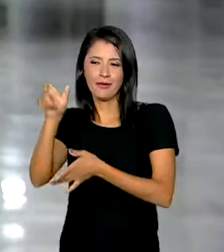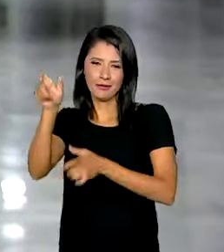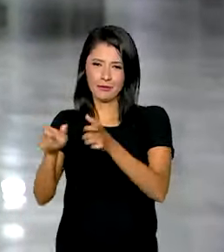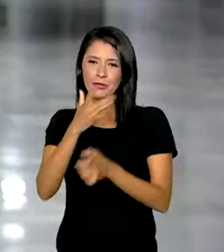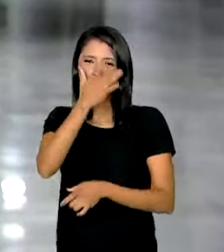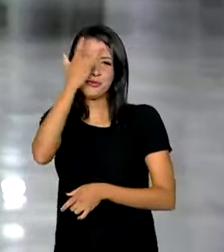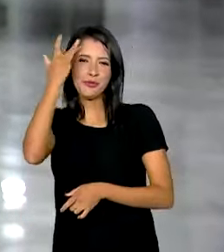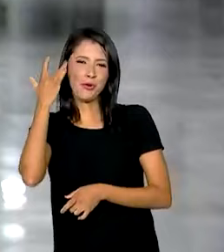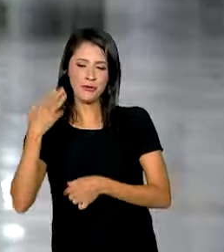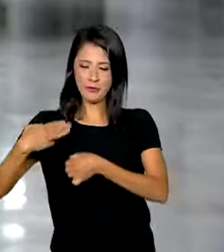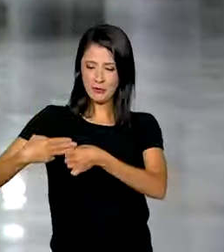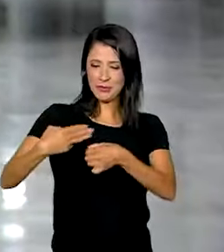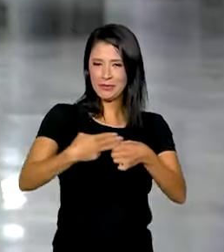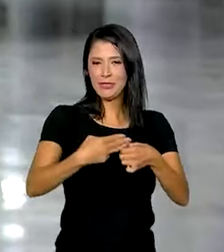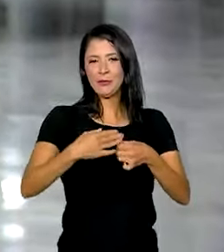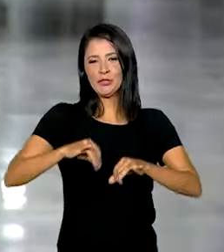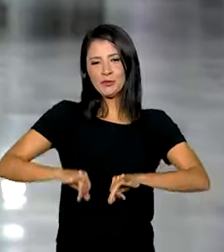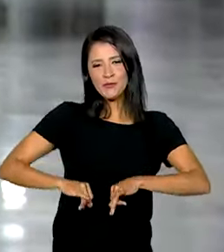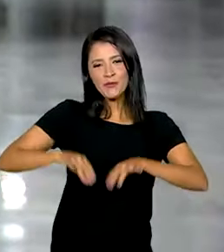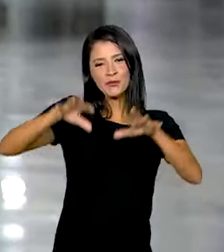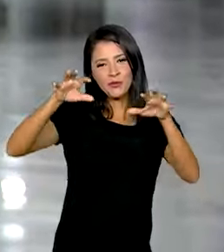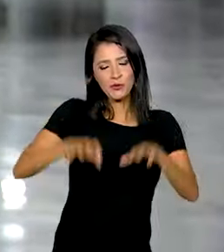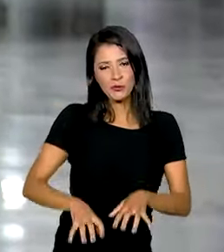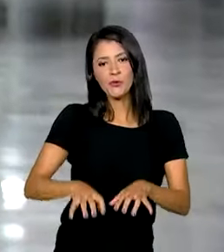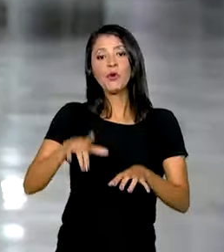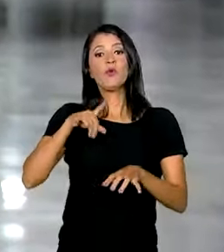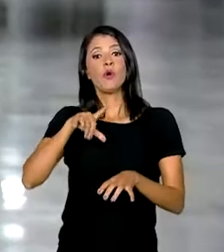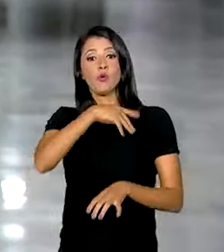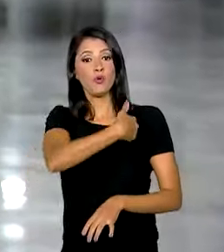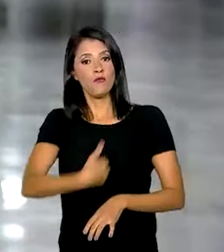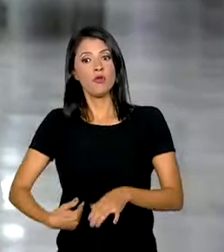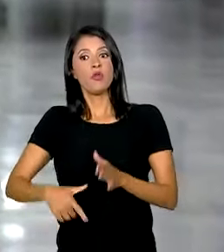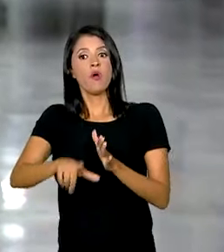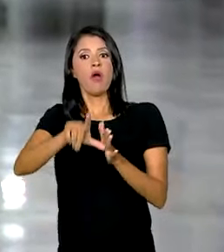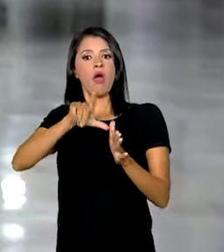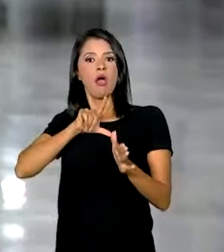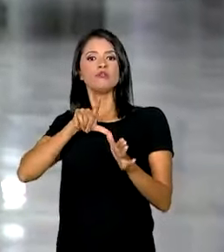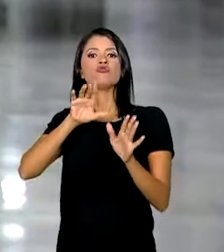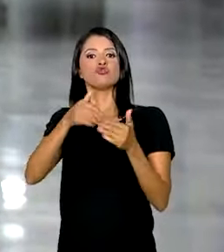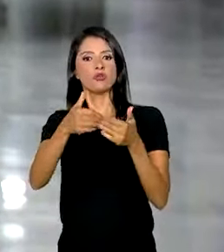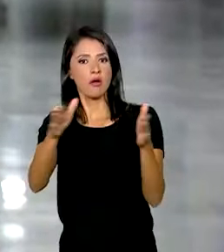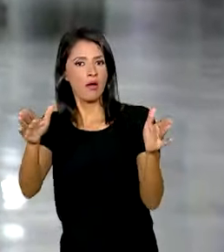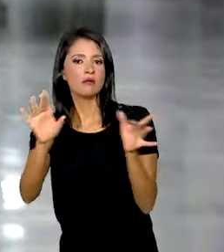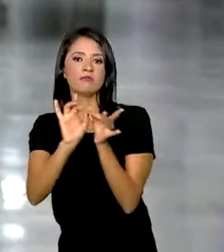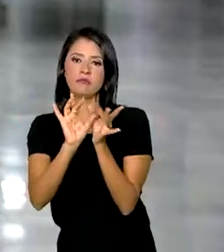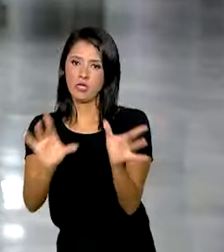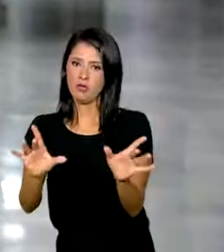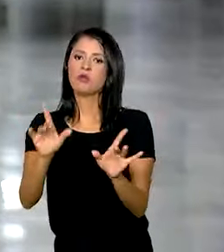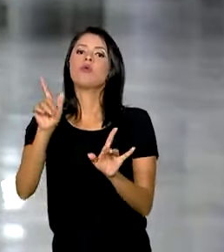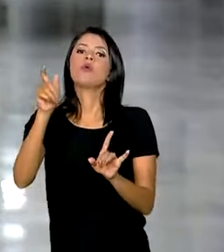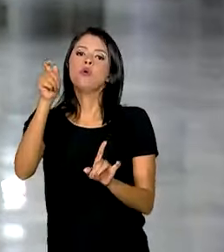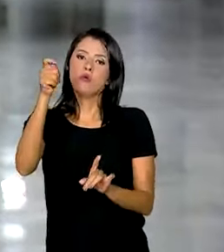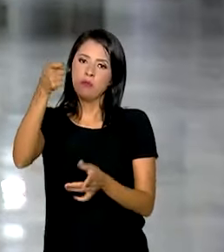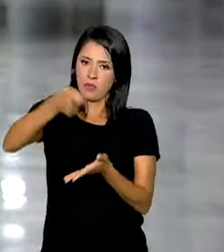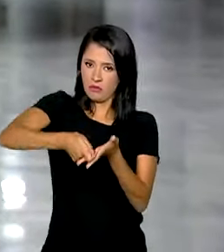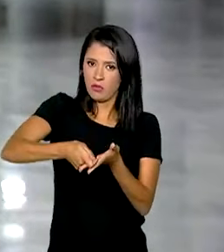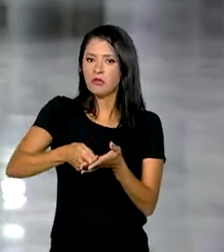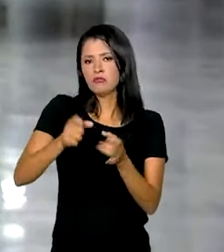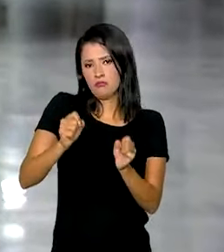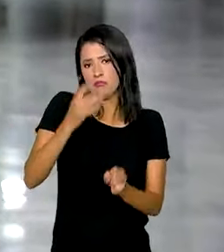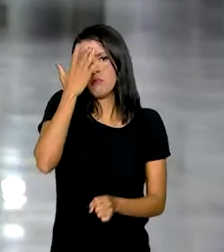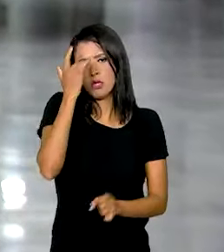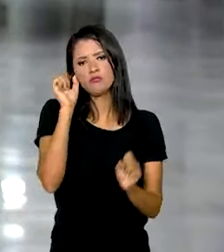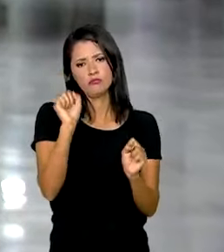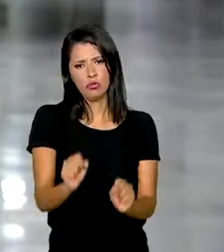chuva, o governo unificou esse calendário de pagamento e essas pessoas já vão poder sacar a partir de amanhã. Além disso, o